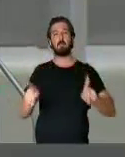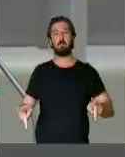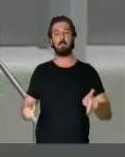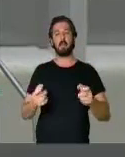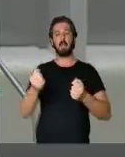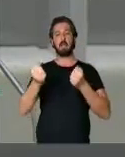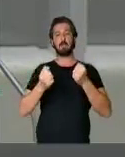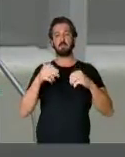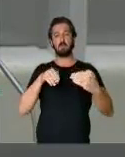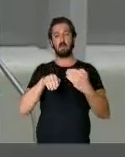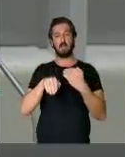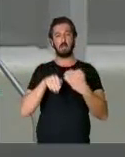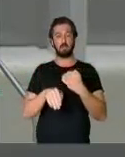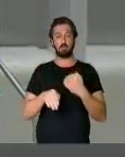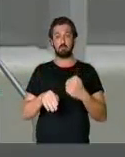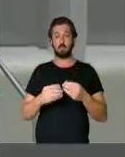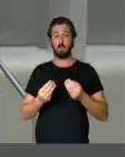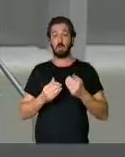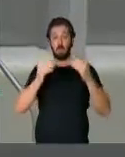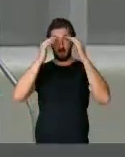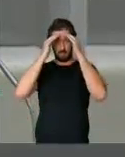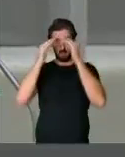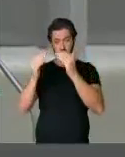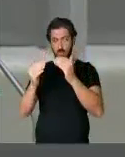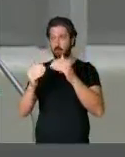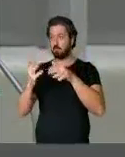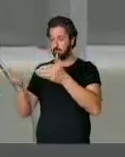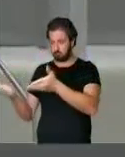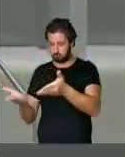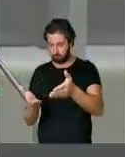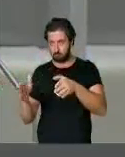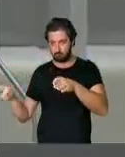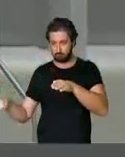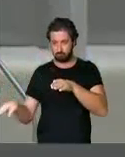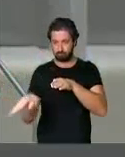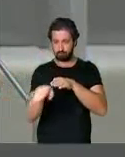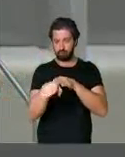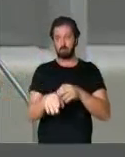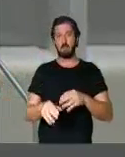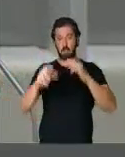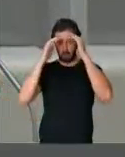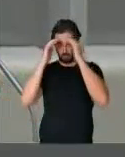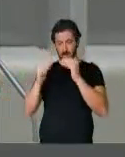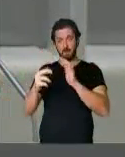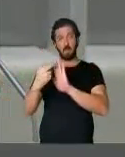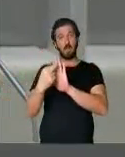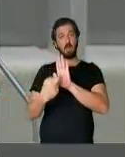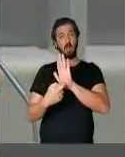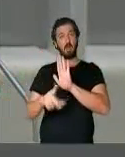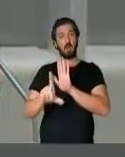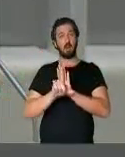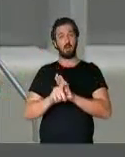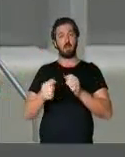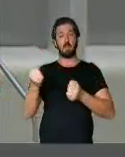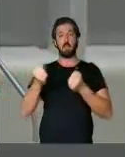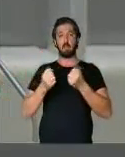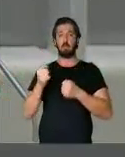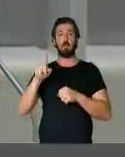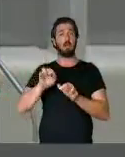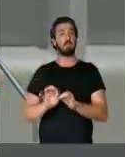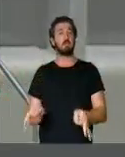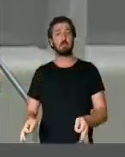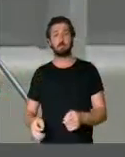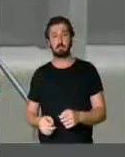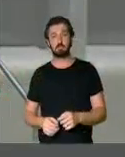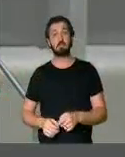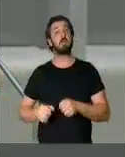trânsito. Ceder respeito à vez, seguir as normas de trânsito são ações simples, mas